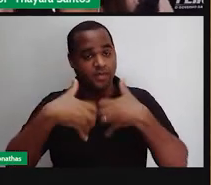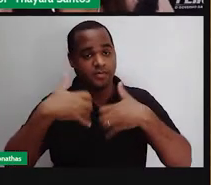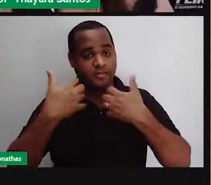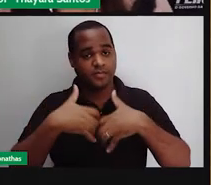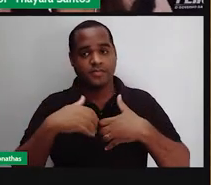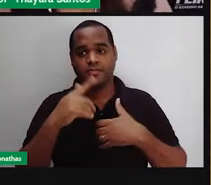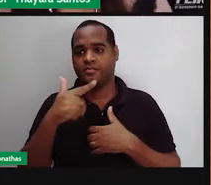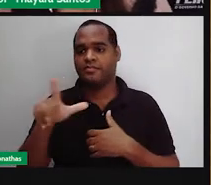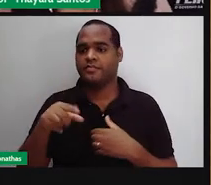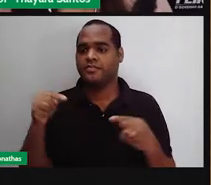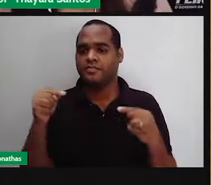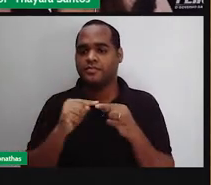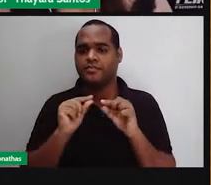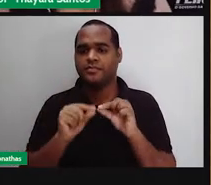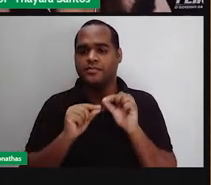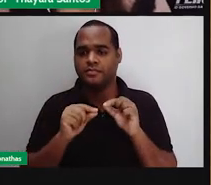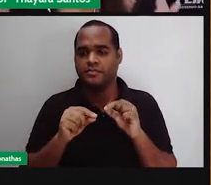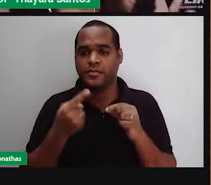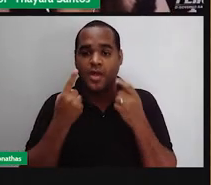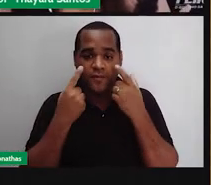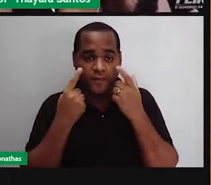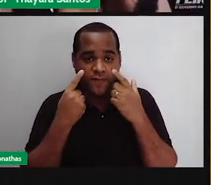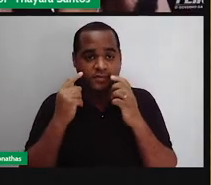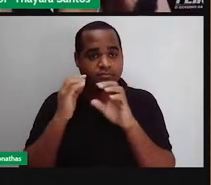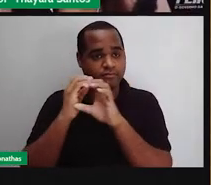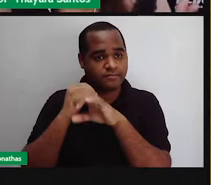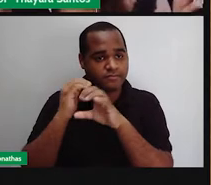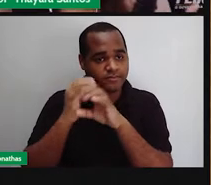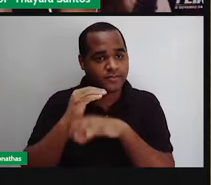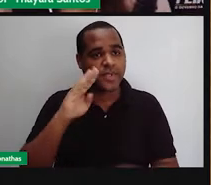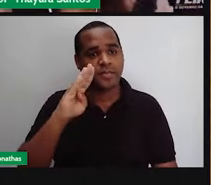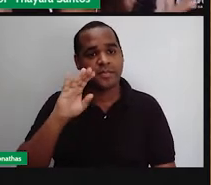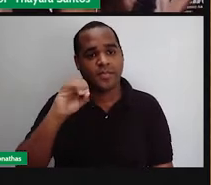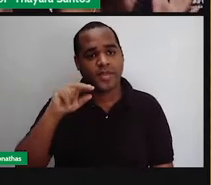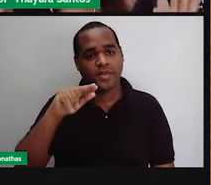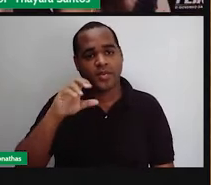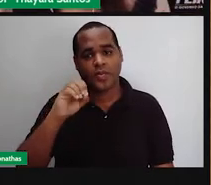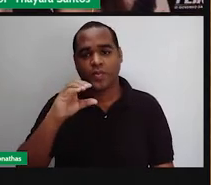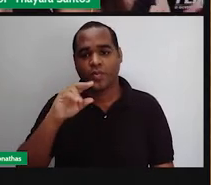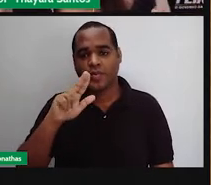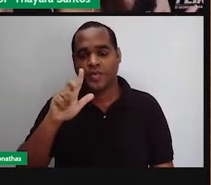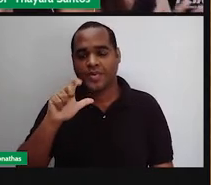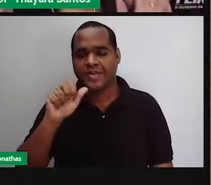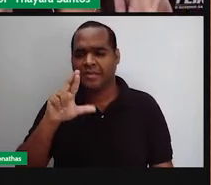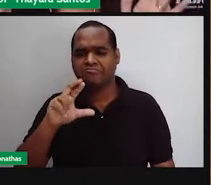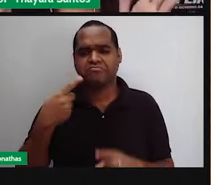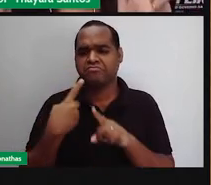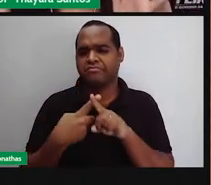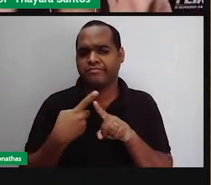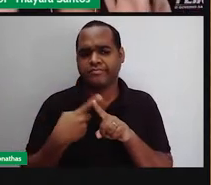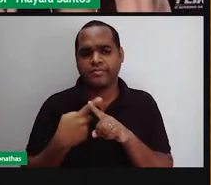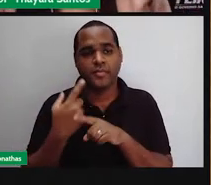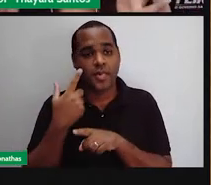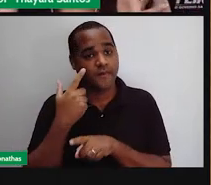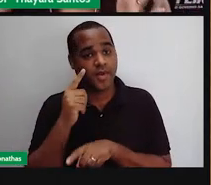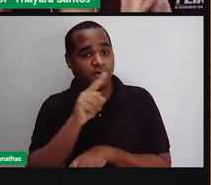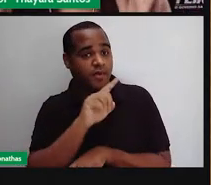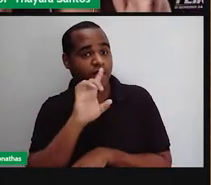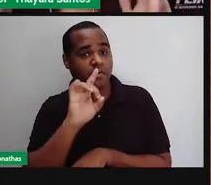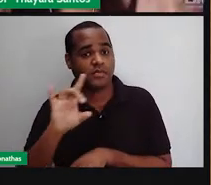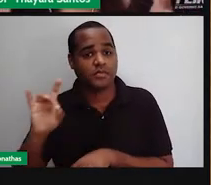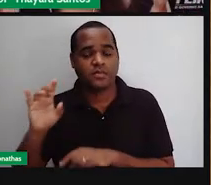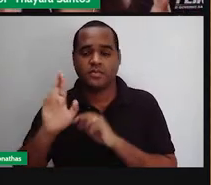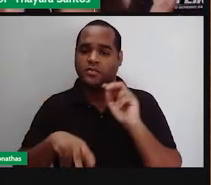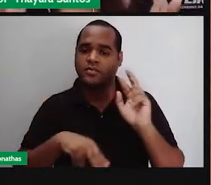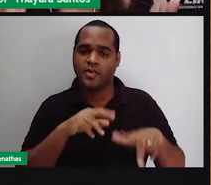vocês viram aí é essa questão da visão binocular. Nós, seres humanos, a gente tem a visão binocular. Por quê? Cada olho enxerga